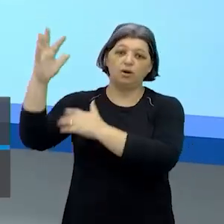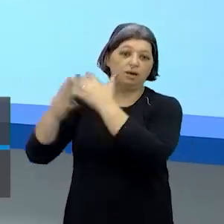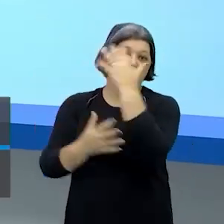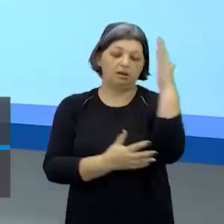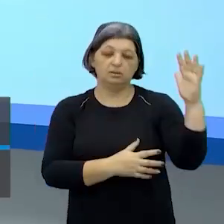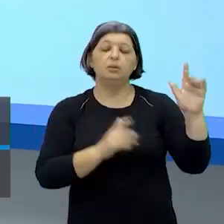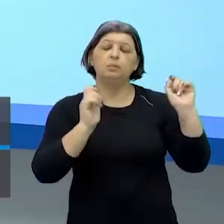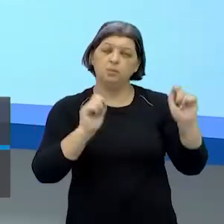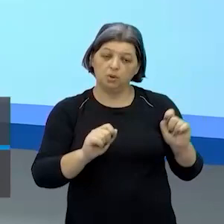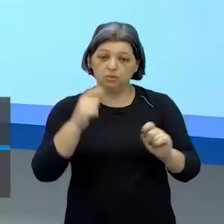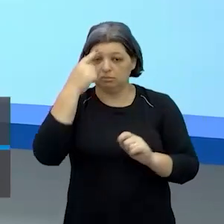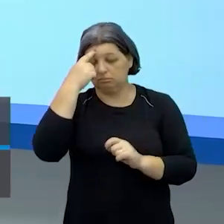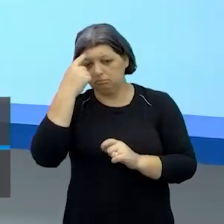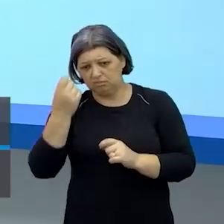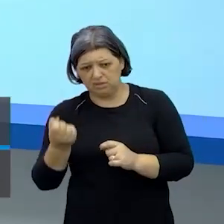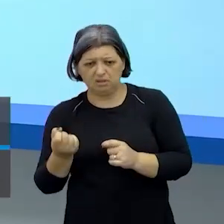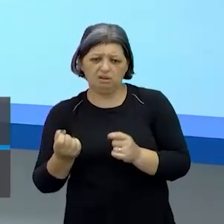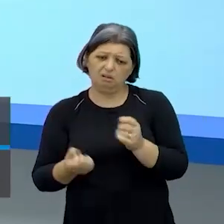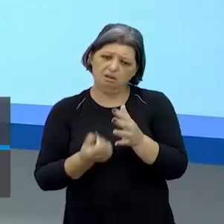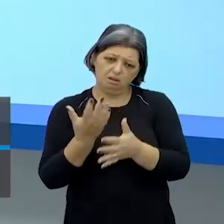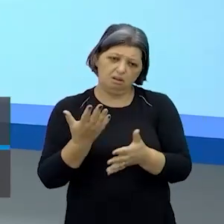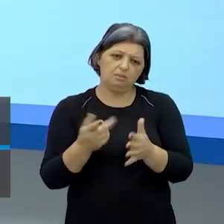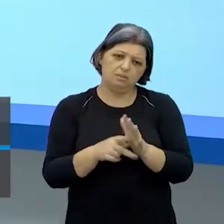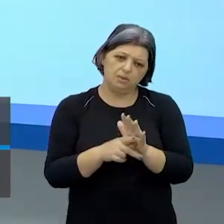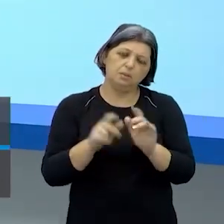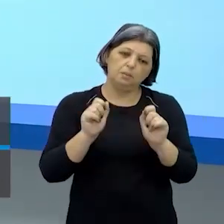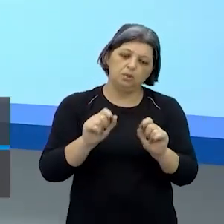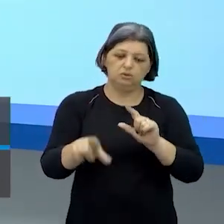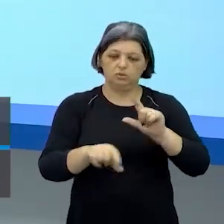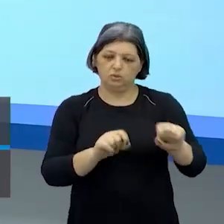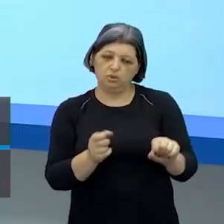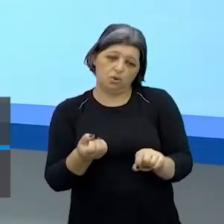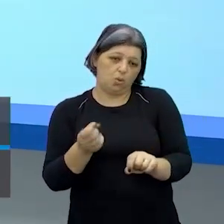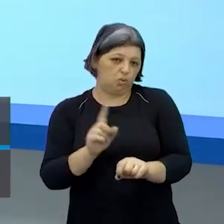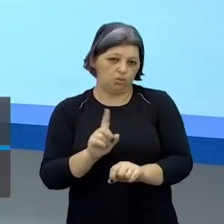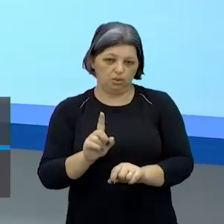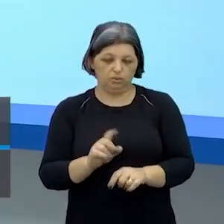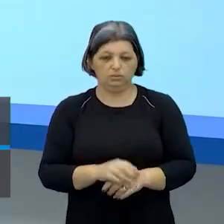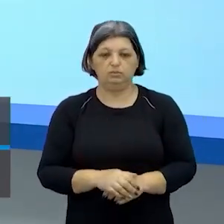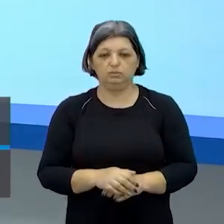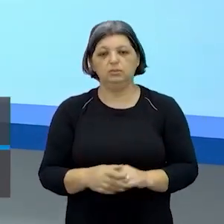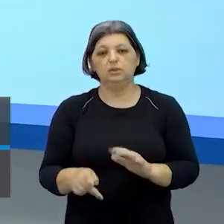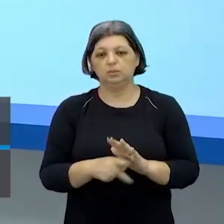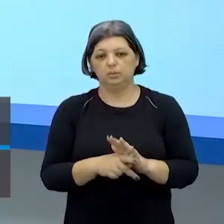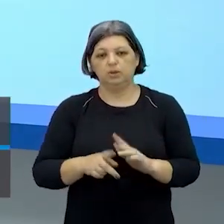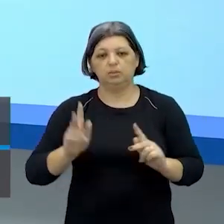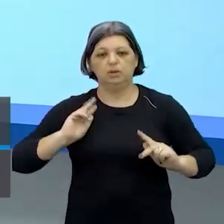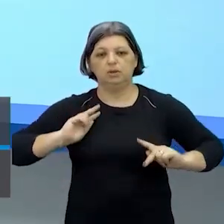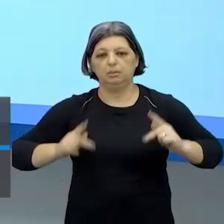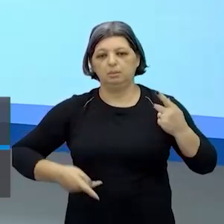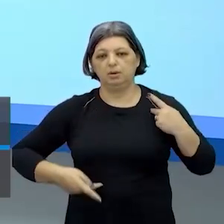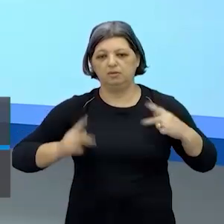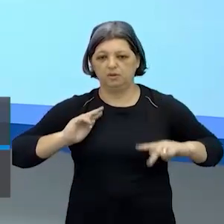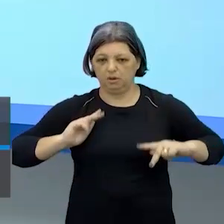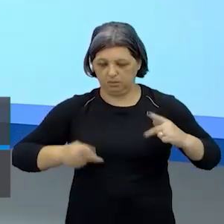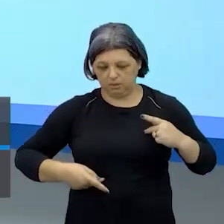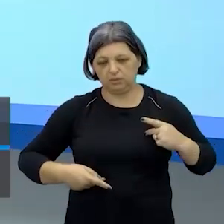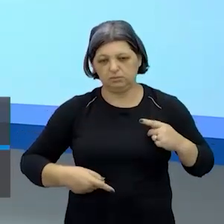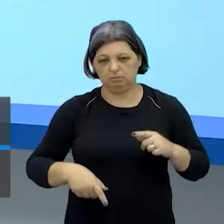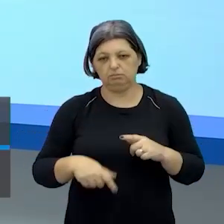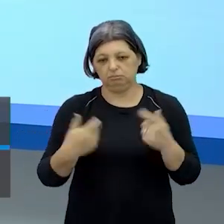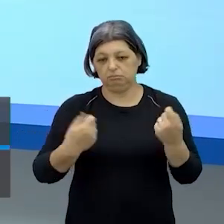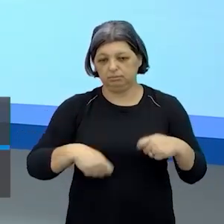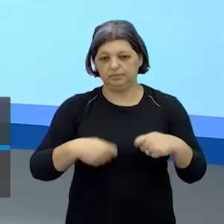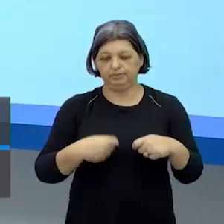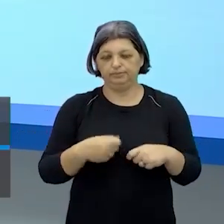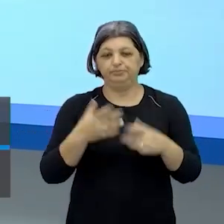podemos escolher elementos pode ser sim pode ser que não pode escolher ou não elemento de cena sim na performance não é que nem no teatro que é bem mais necessário